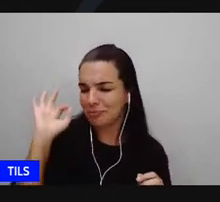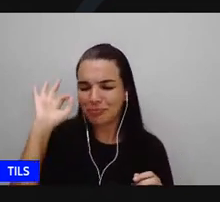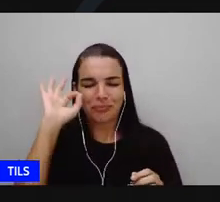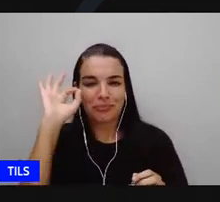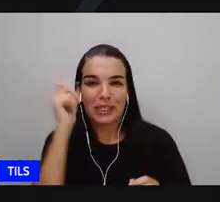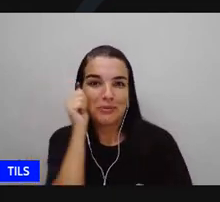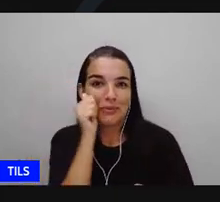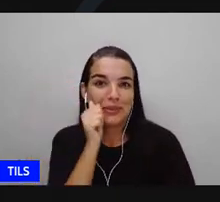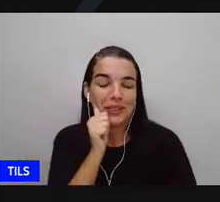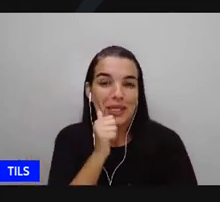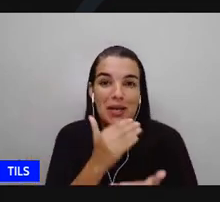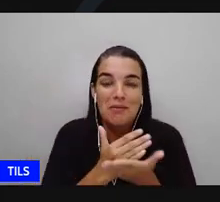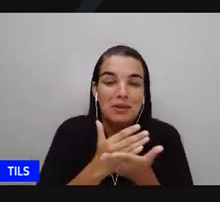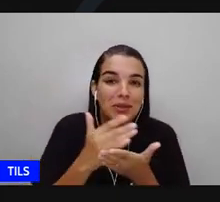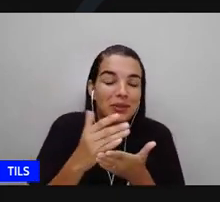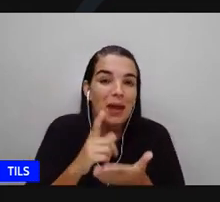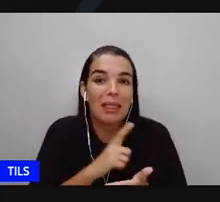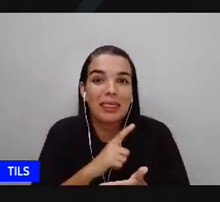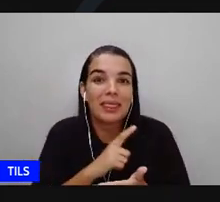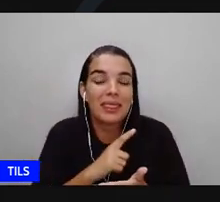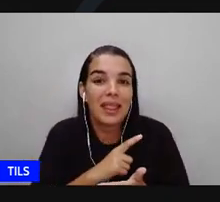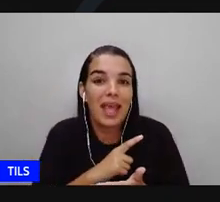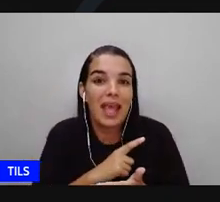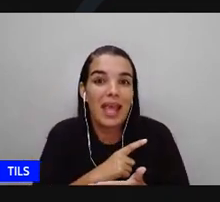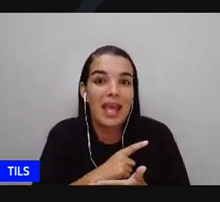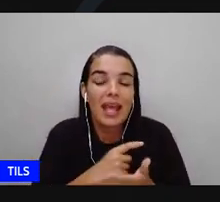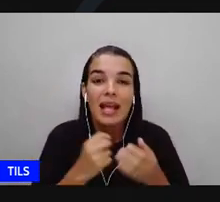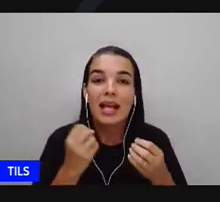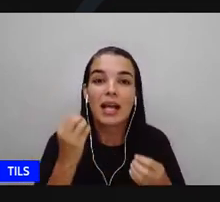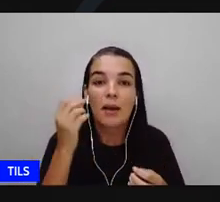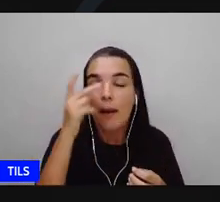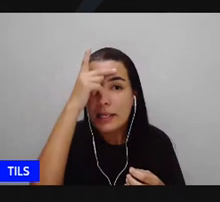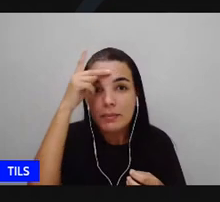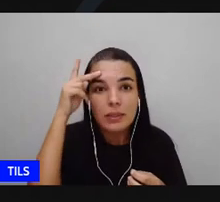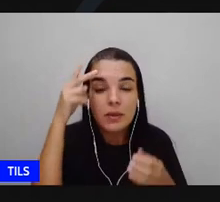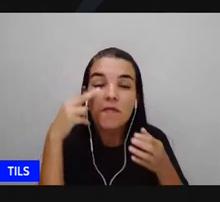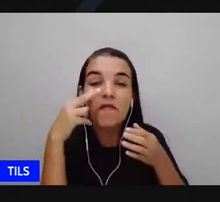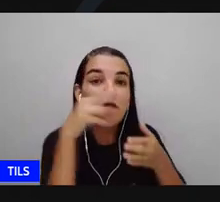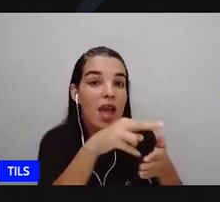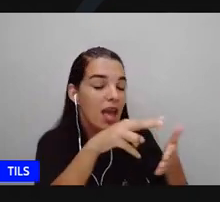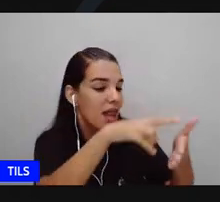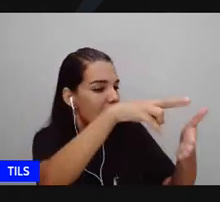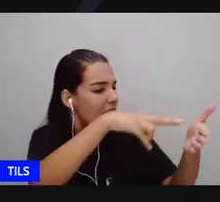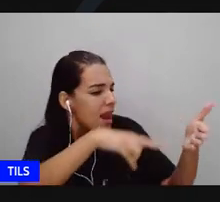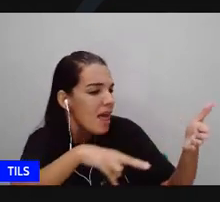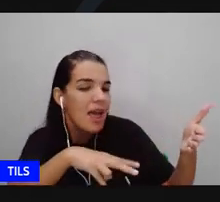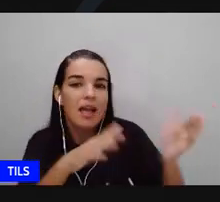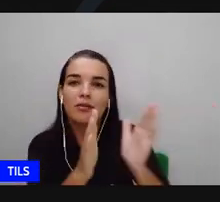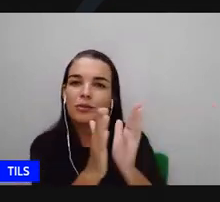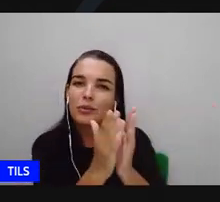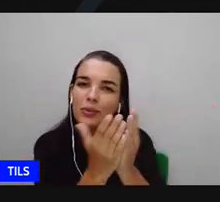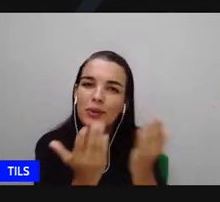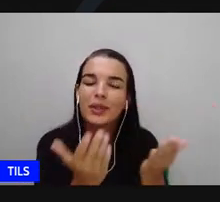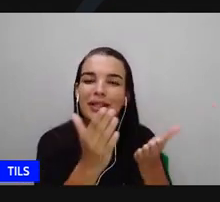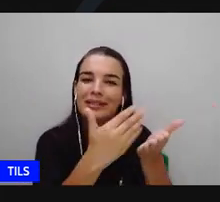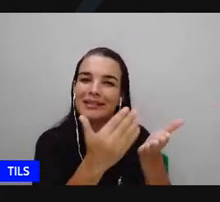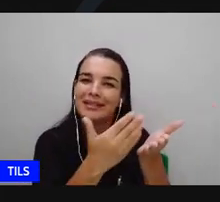só com a ventinha porque ela tinha um problema respiratório não é e a asma foi